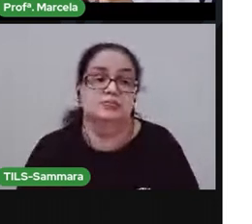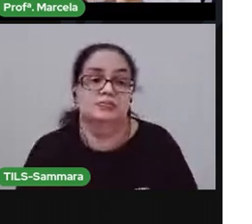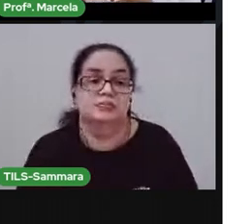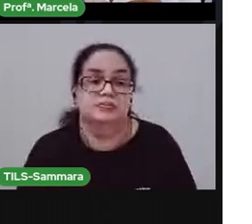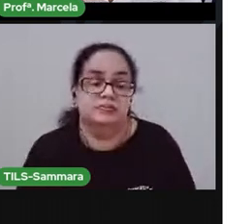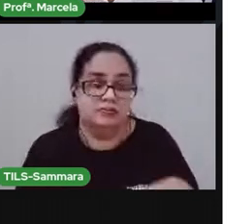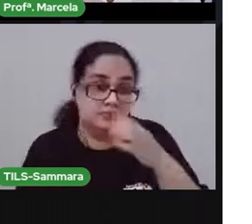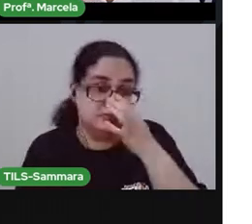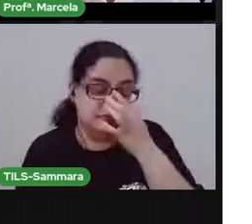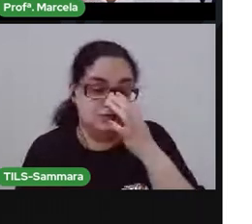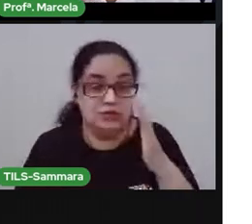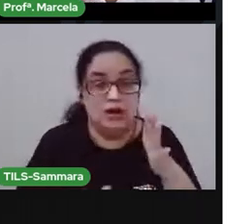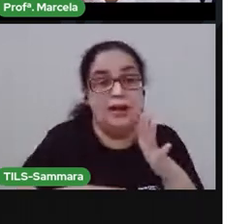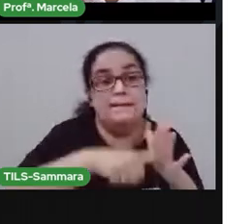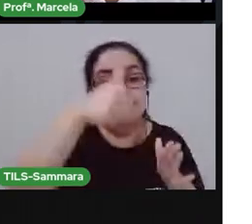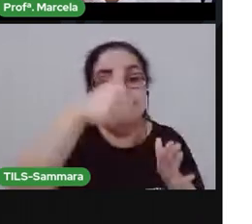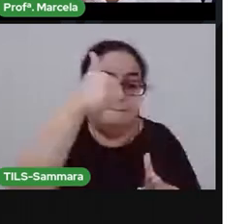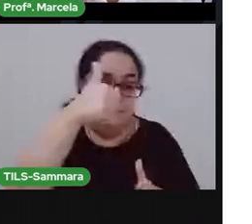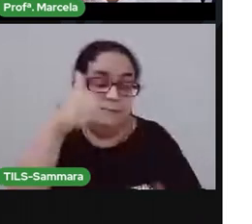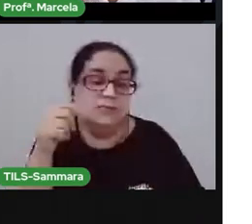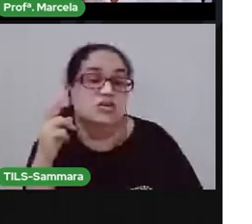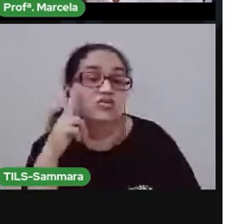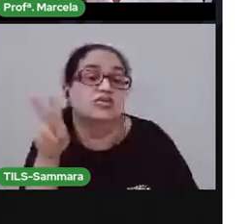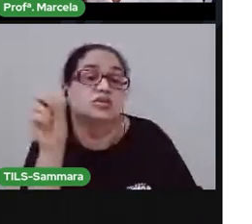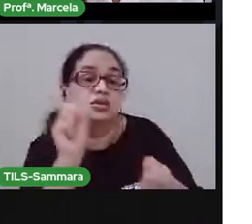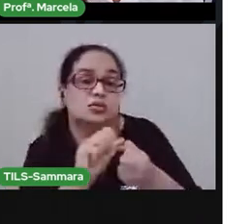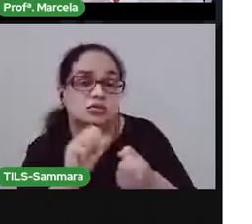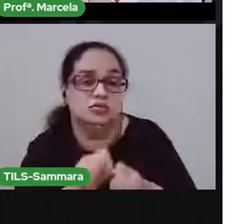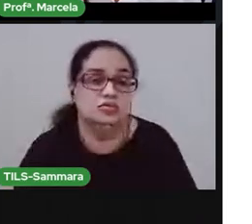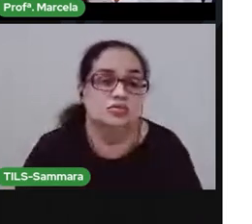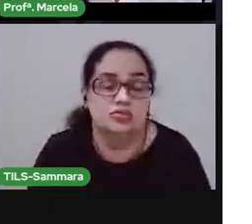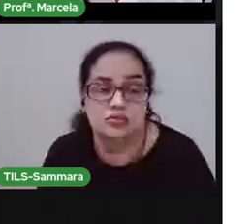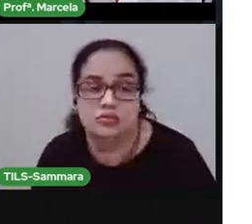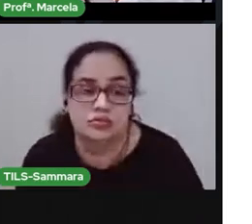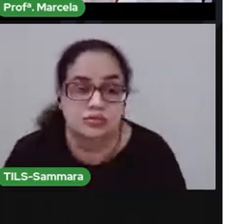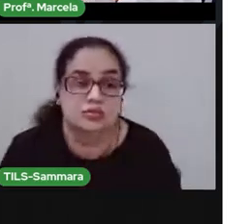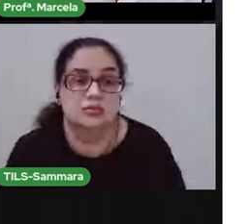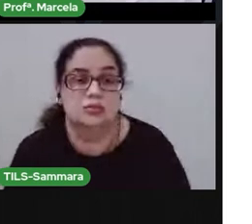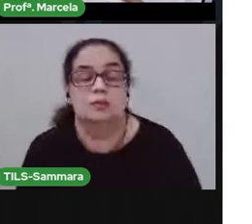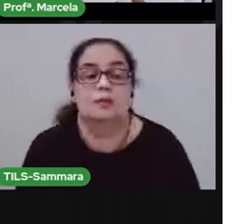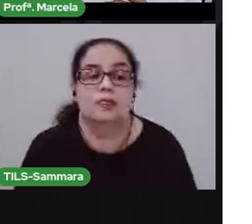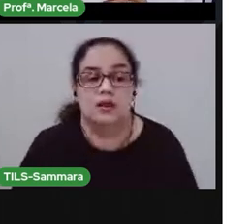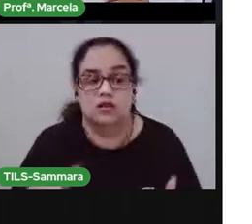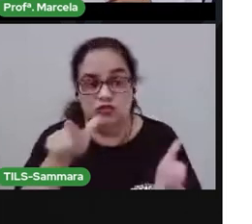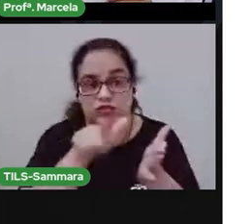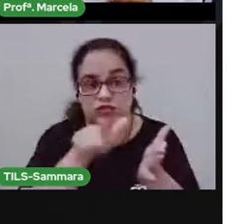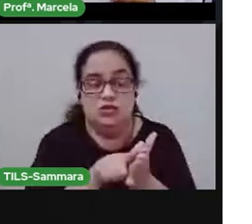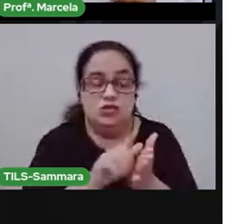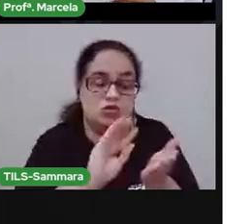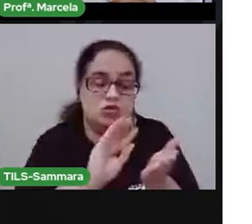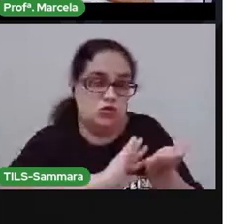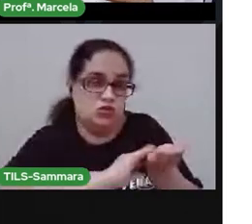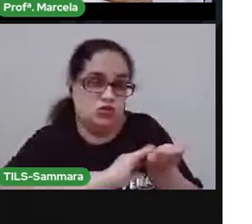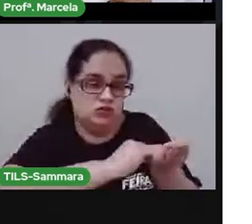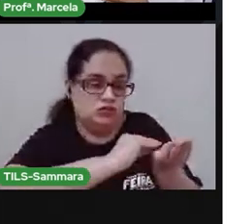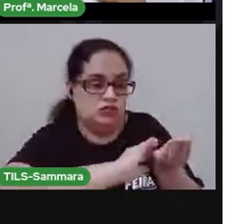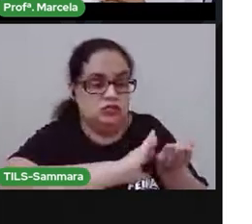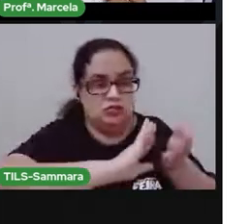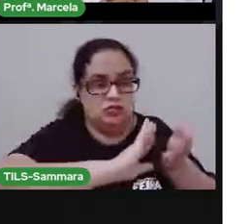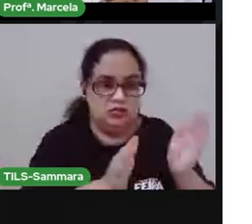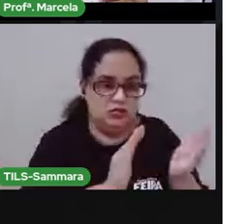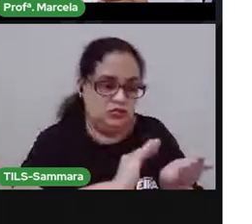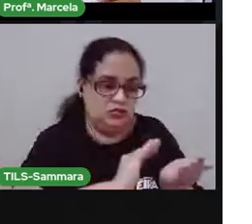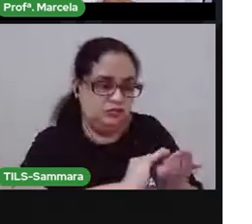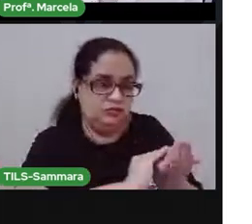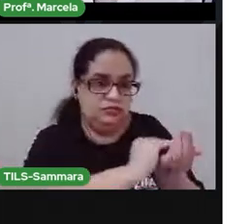A primeira coisa que a gente vai fazer é pegar essa folha e dobrar o meio. Eu vou pegar uma